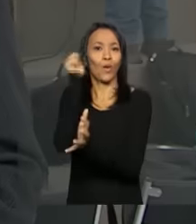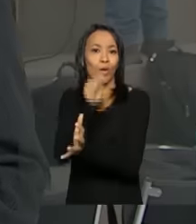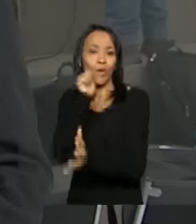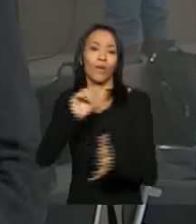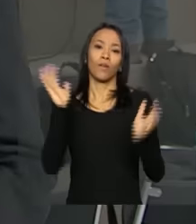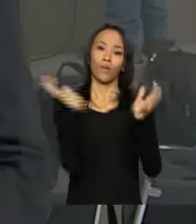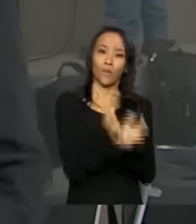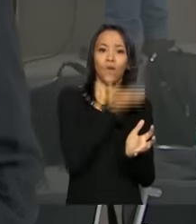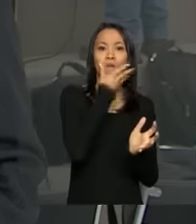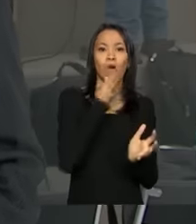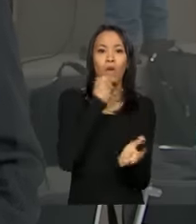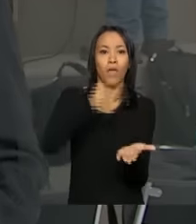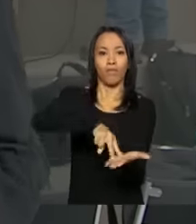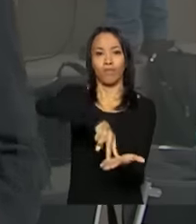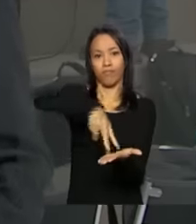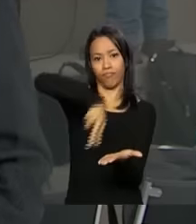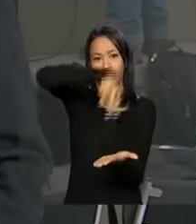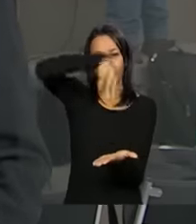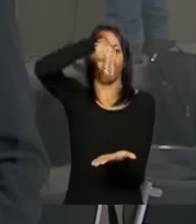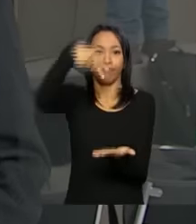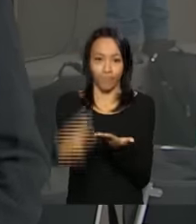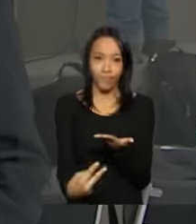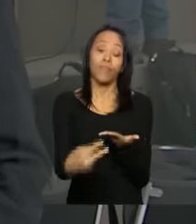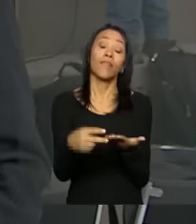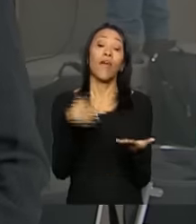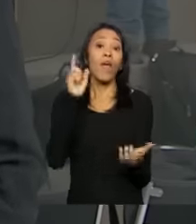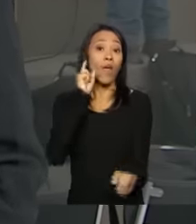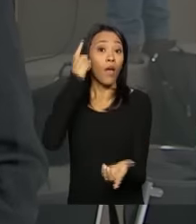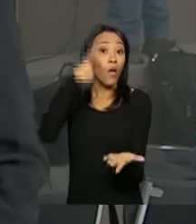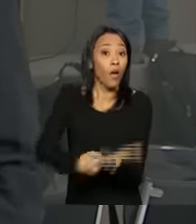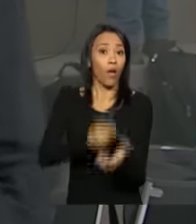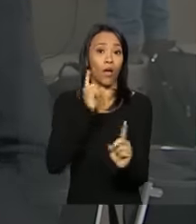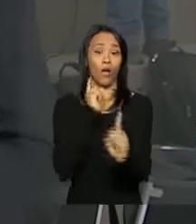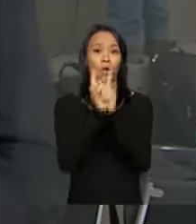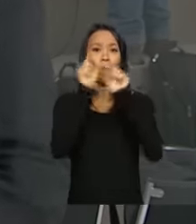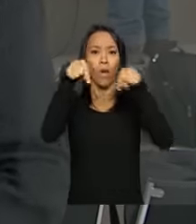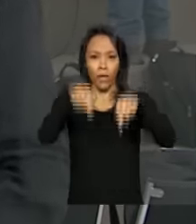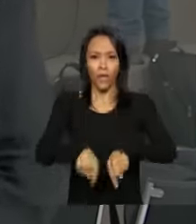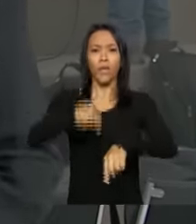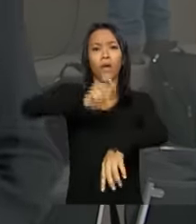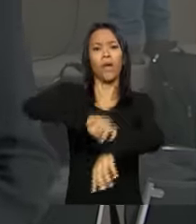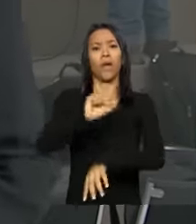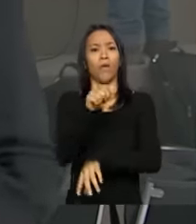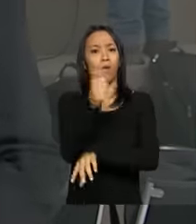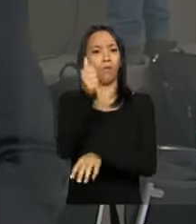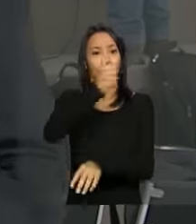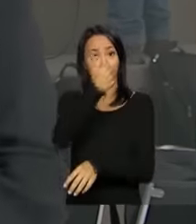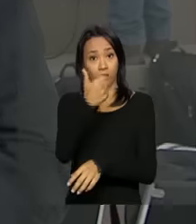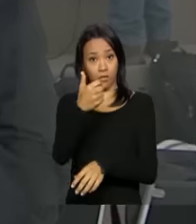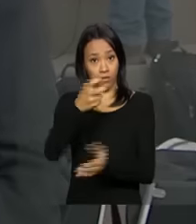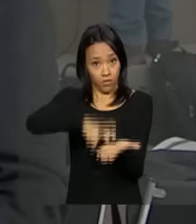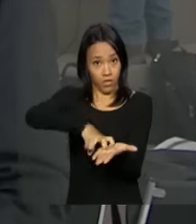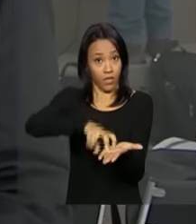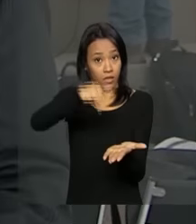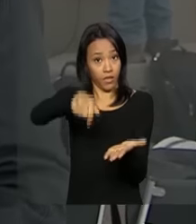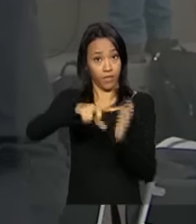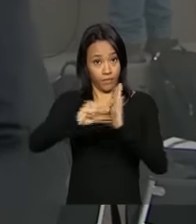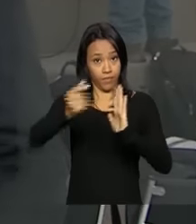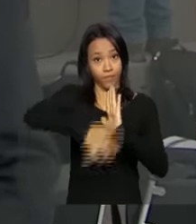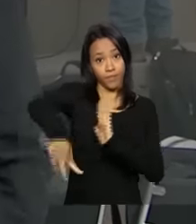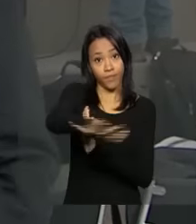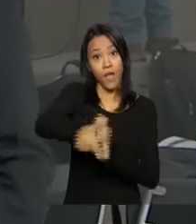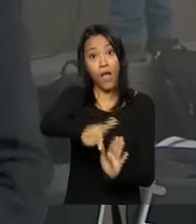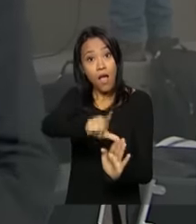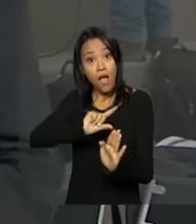feminina da ginástica artística. Esse encontro está marcado para as 11 horas da manhã, aqui no Palácio do Planalto. E antes disso,